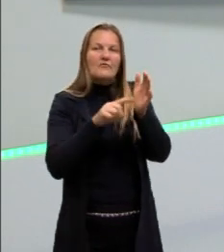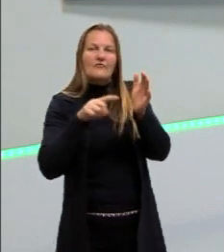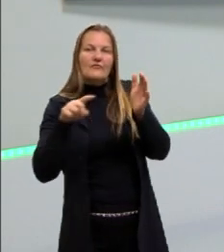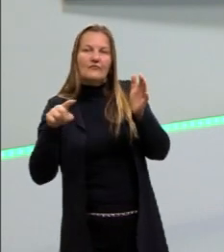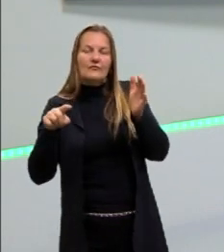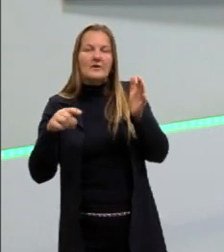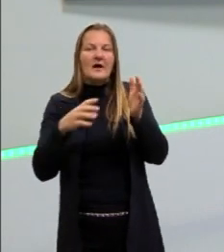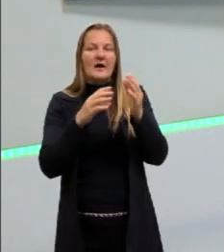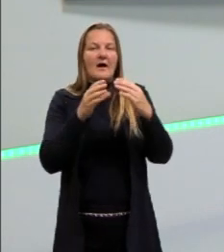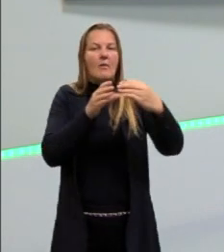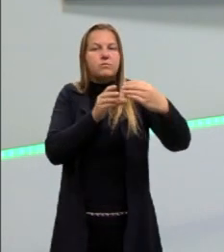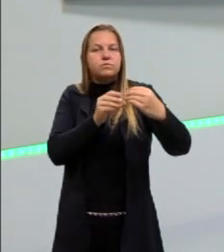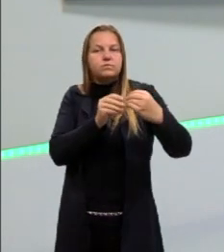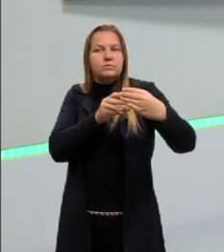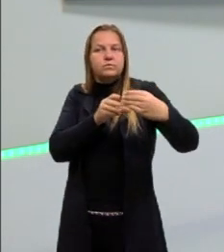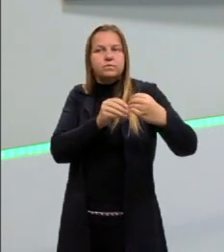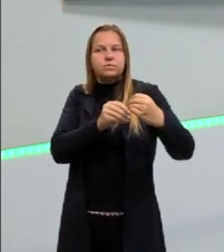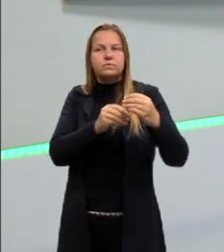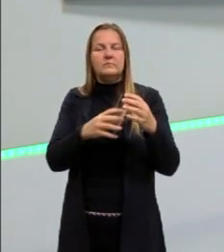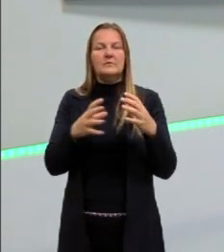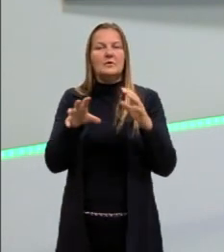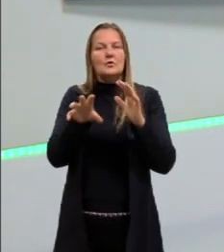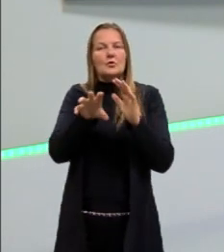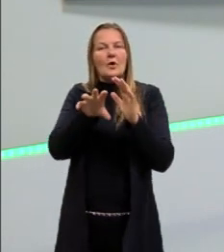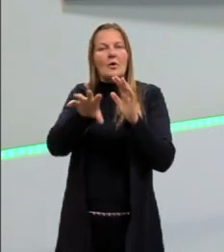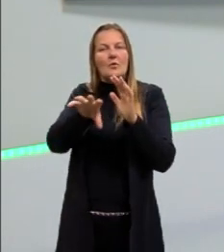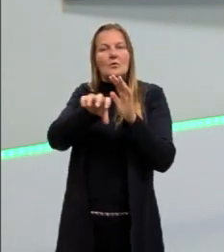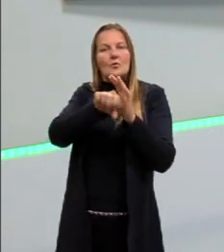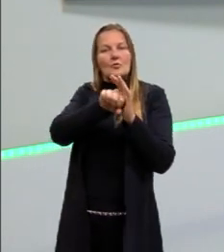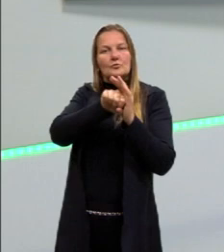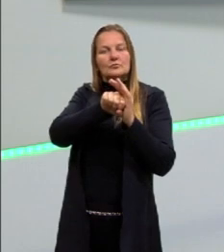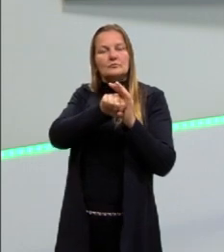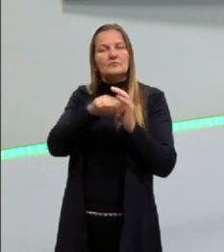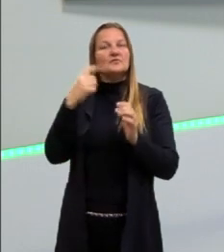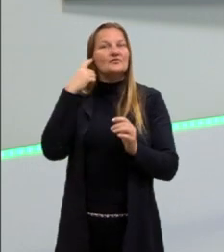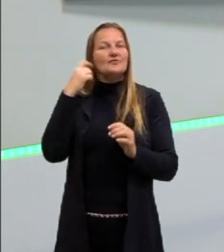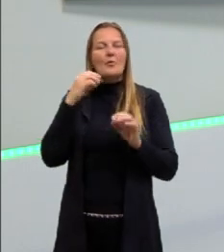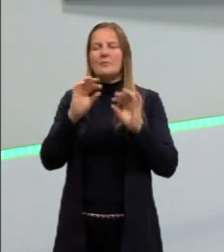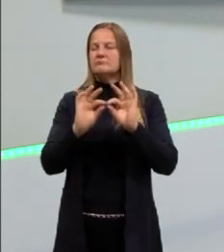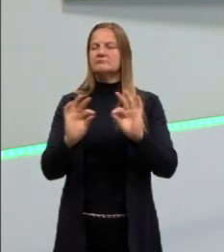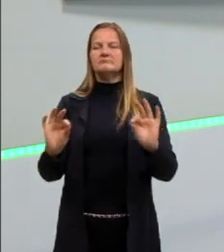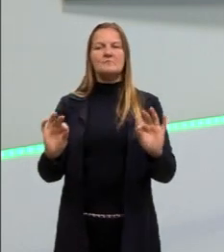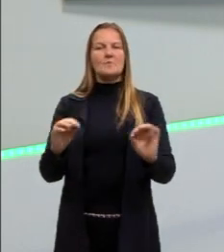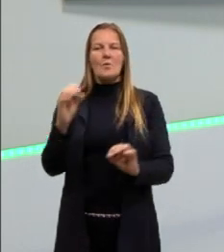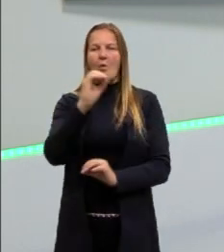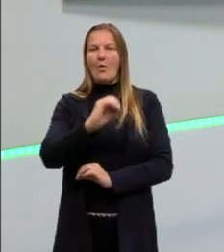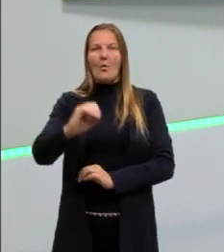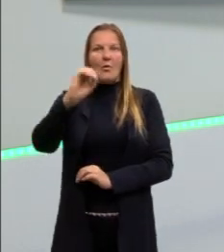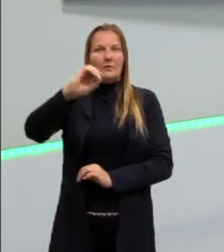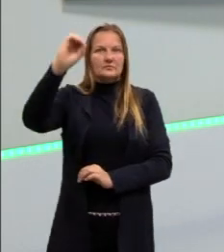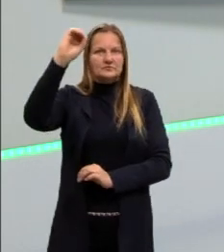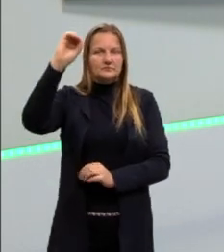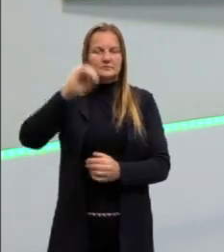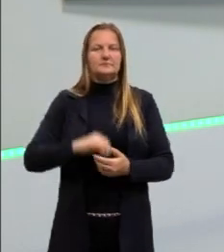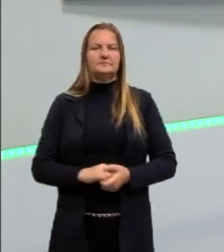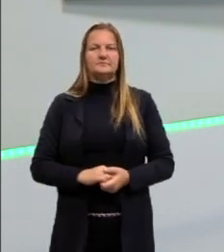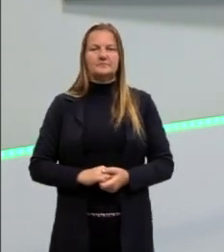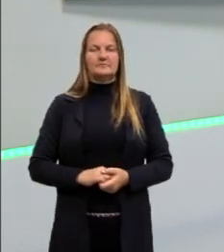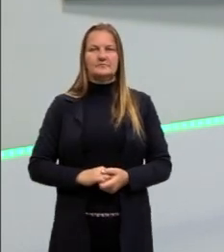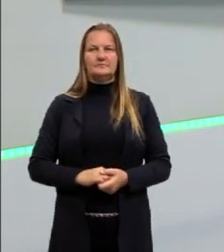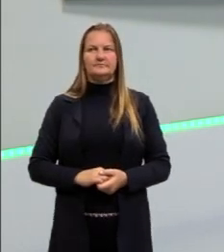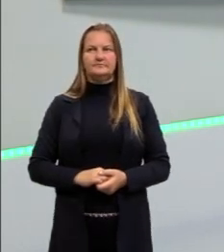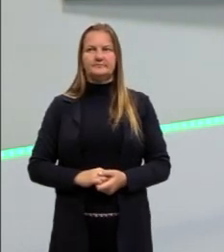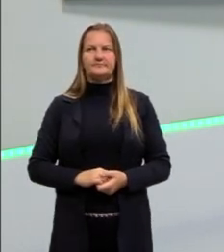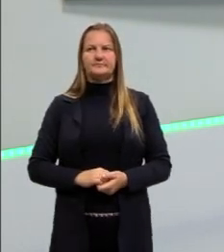Mas claro, em compensação, em materiais baratos, pode sim ser utilizado, vai ter algum efeito e vai ajudar a diminuir o eco.